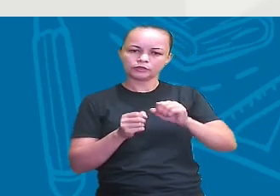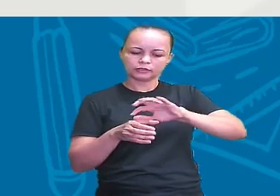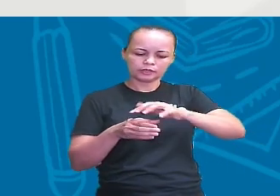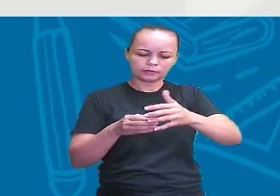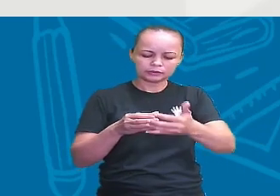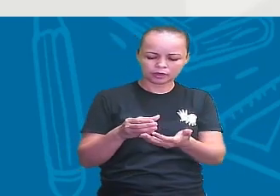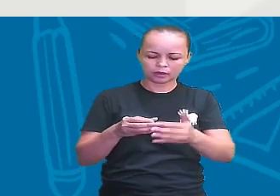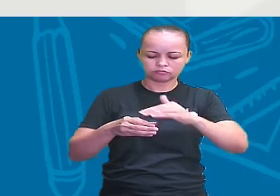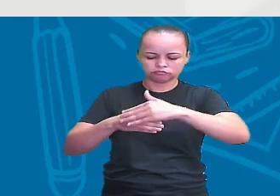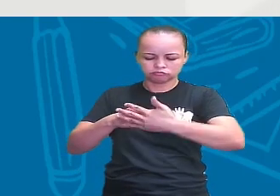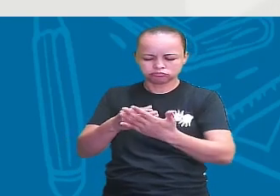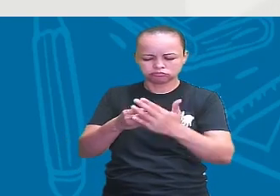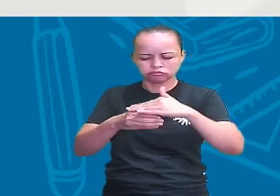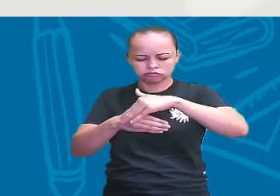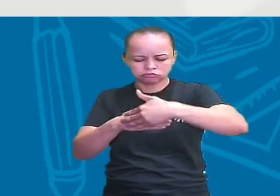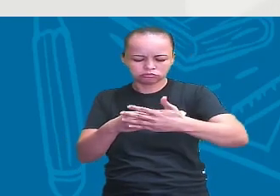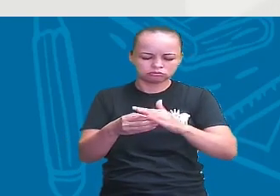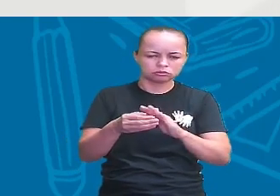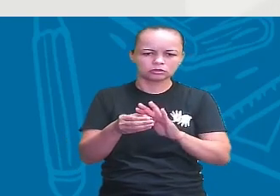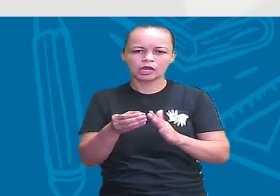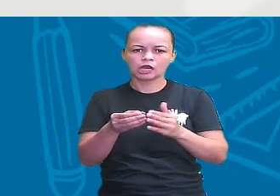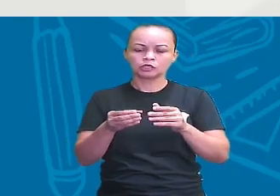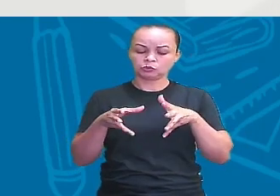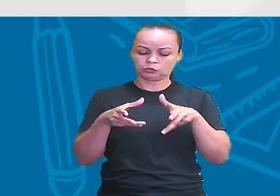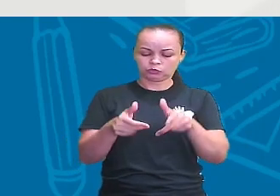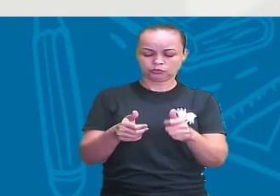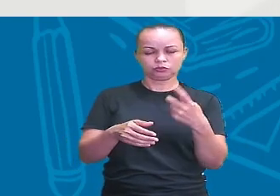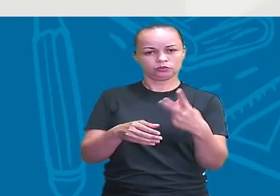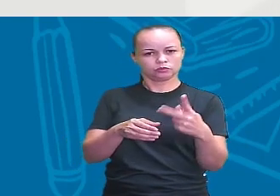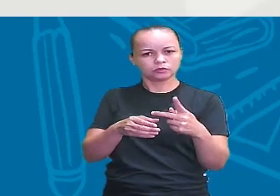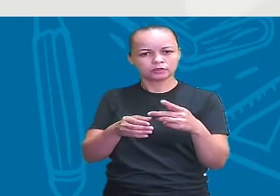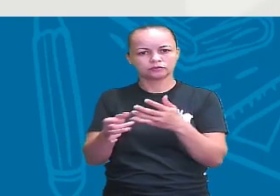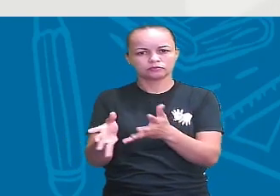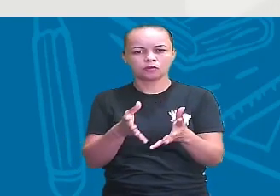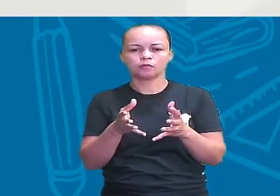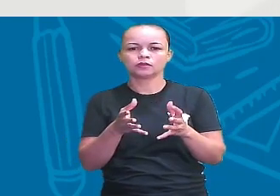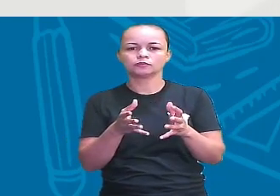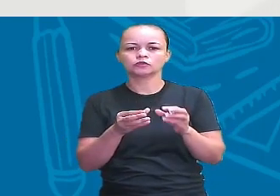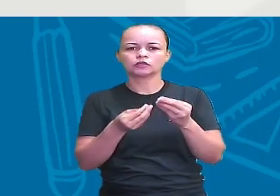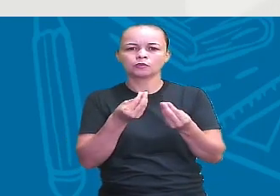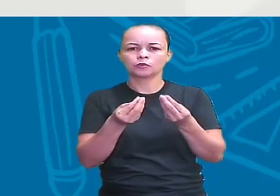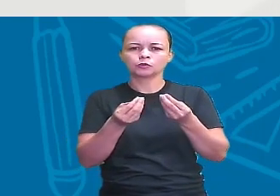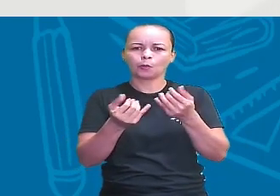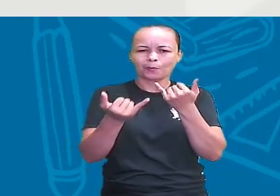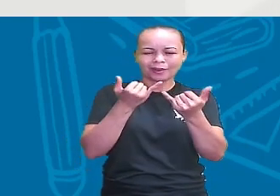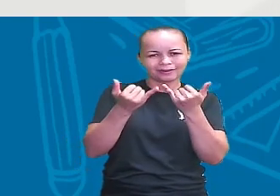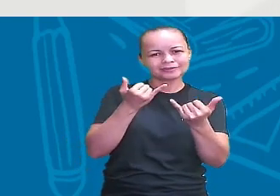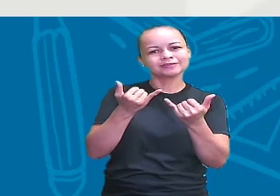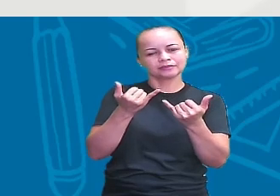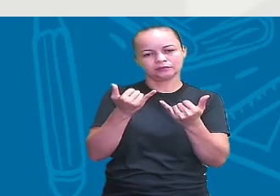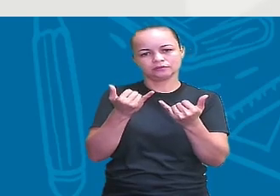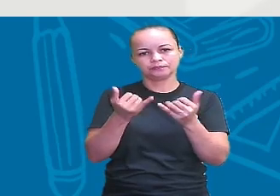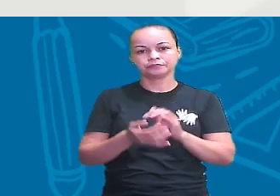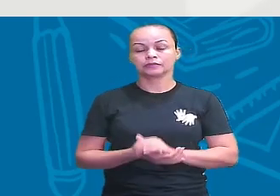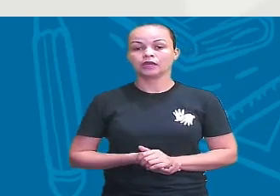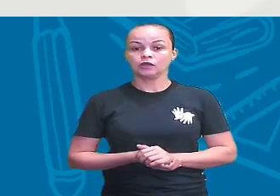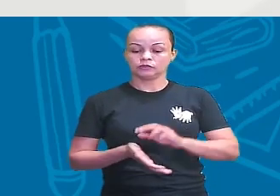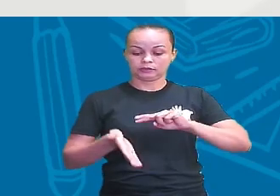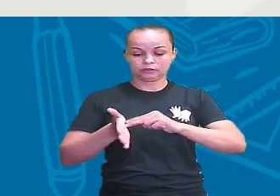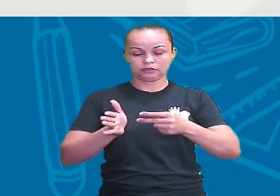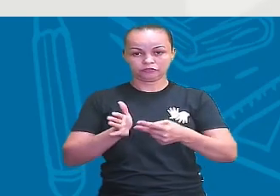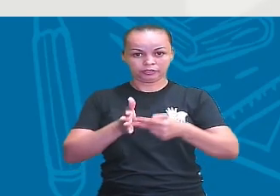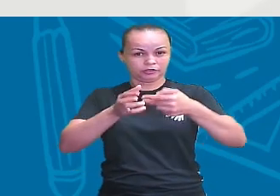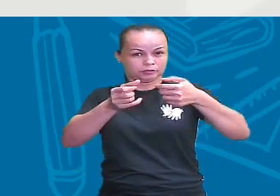Determinadas coisas. Então, tudo que, essas formas de produção eram muito semelhantes, muito parecidas. Então, isso significa dizer